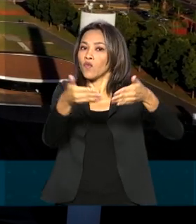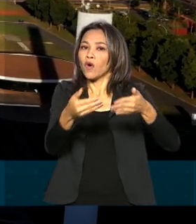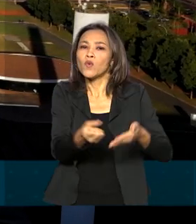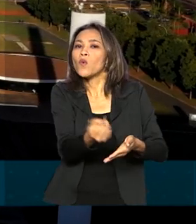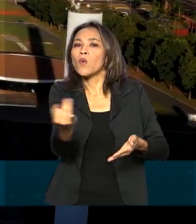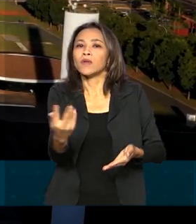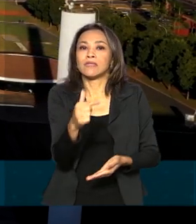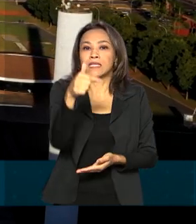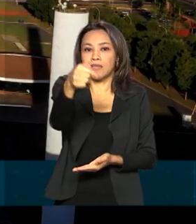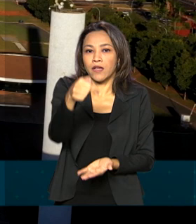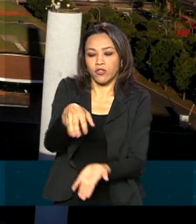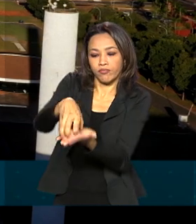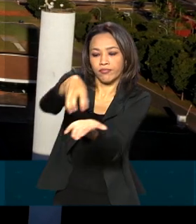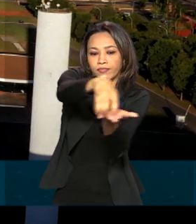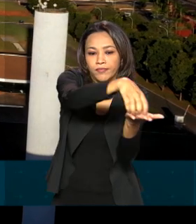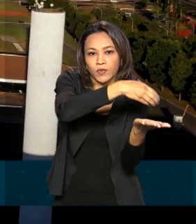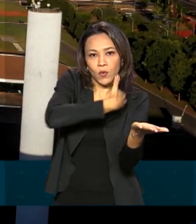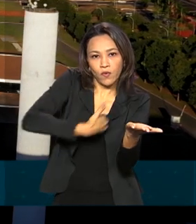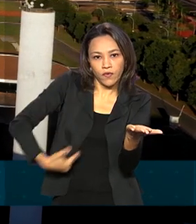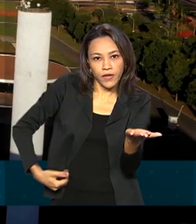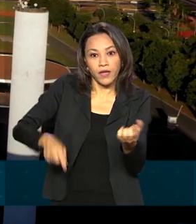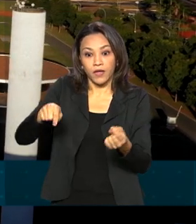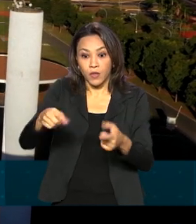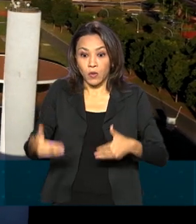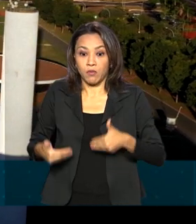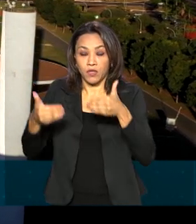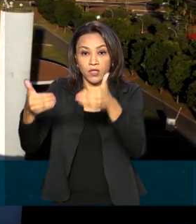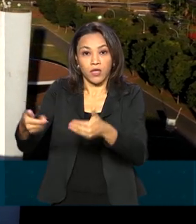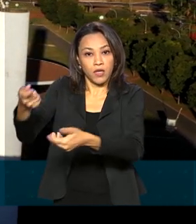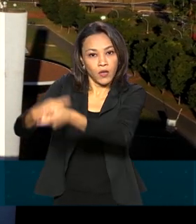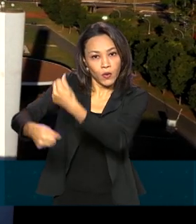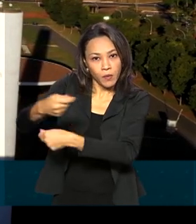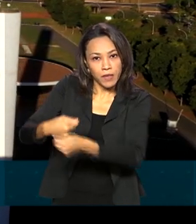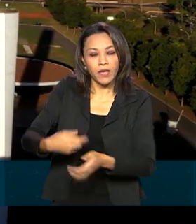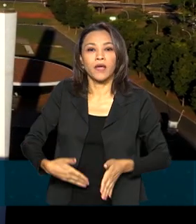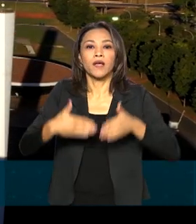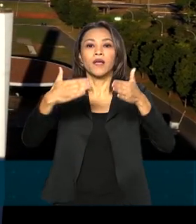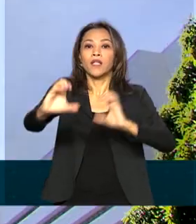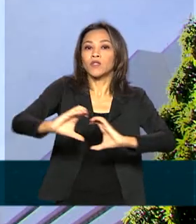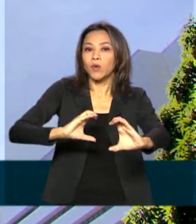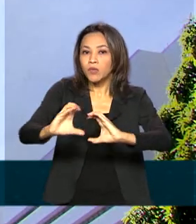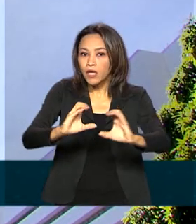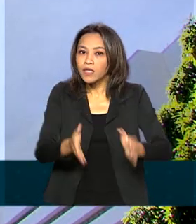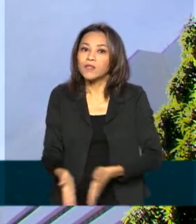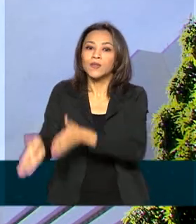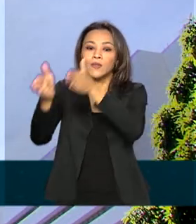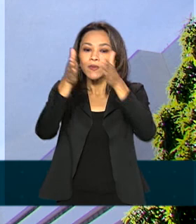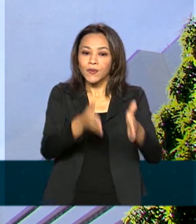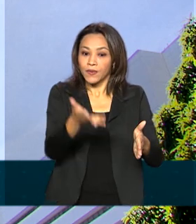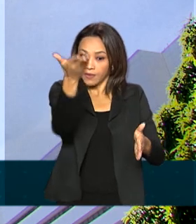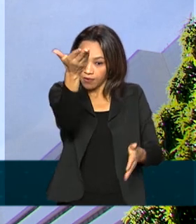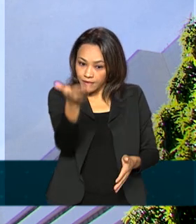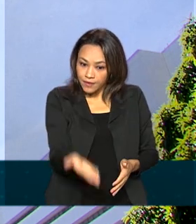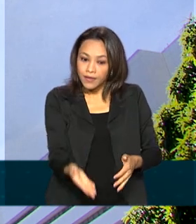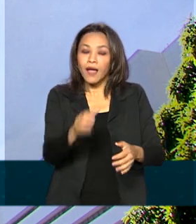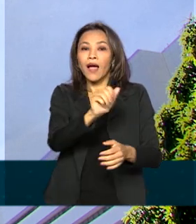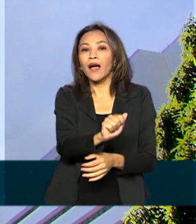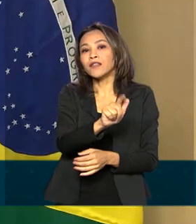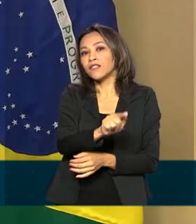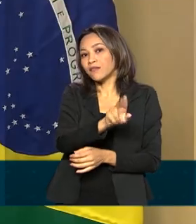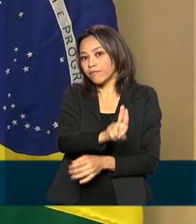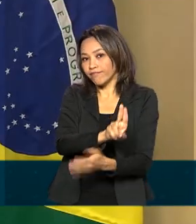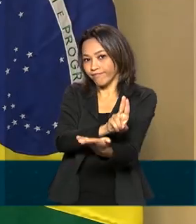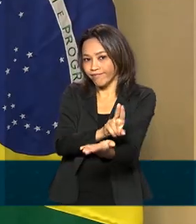sete órgãos, entre eles, os Ministérios da Economia, das Comunicações e a Advocacia Geral da